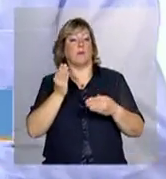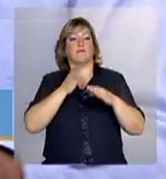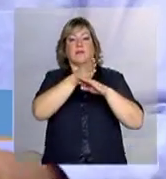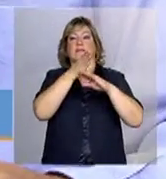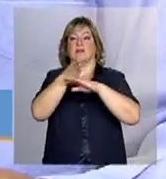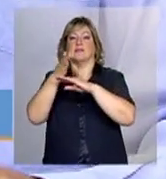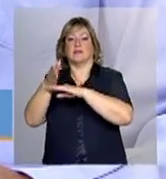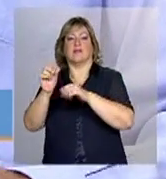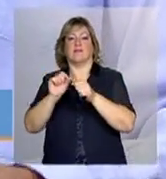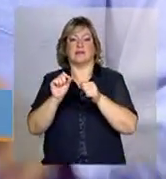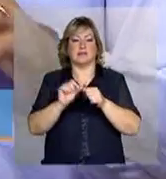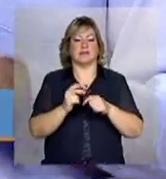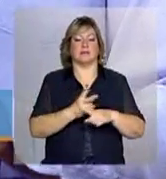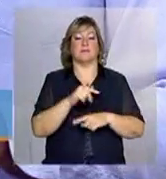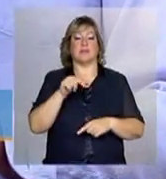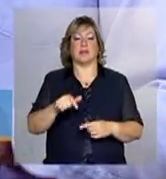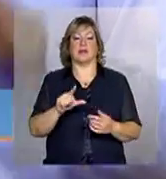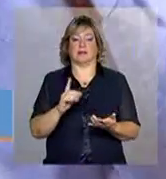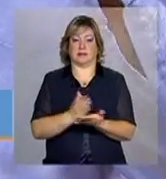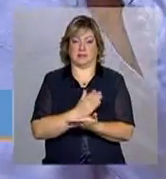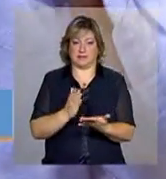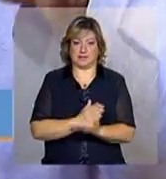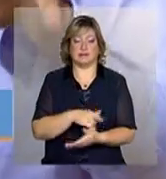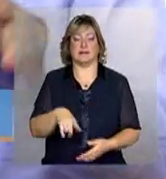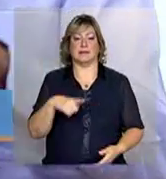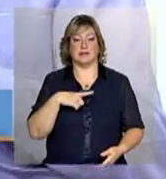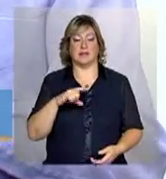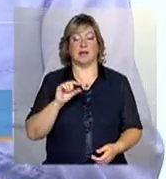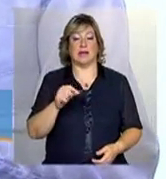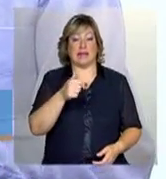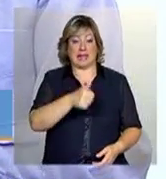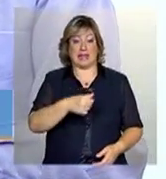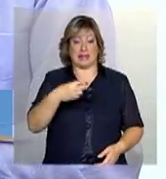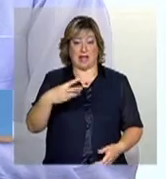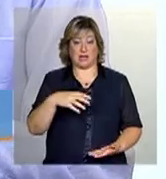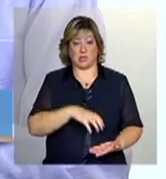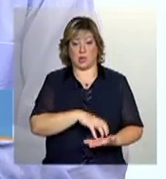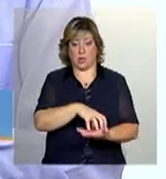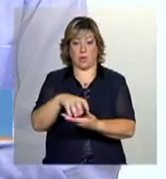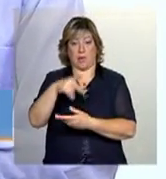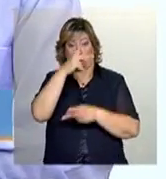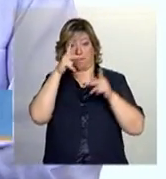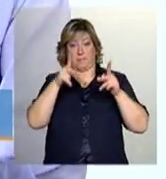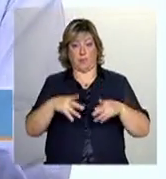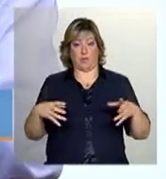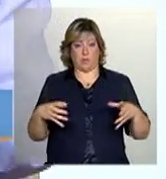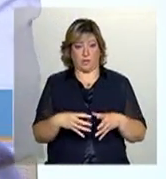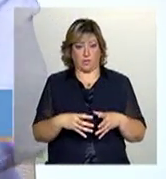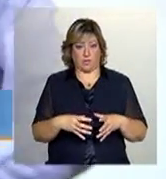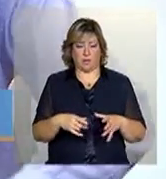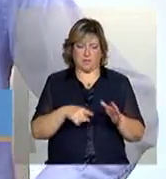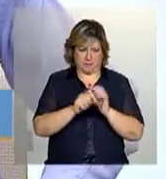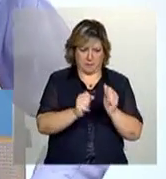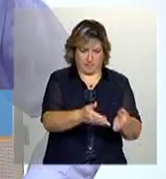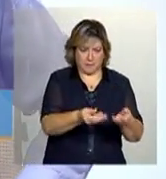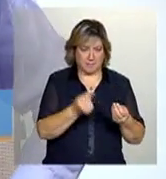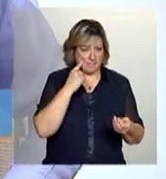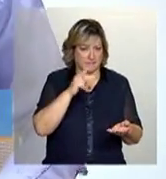guia, nesse material? Os 13 grupos populacionais... Posso ver? Sim, claro.